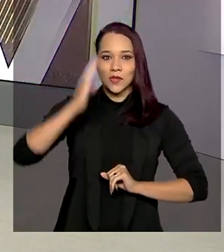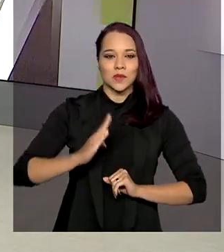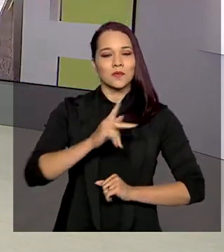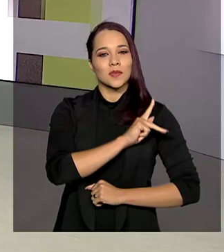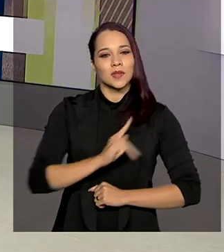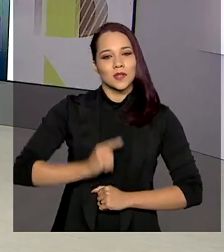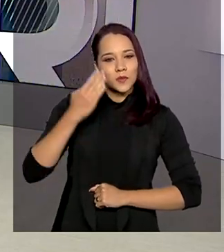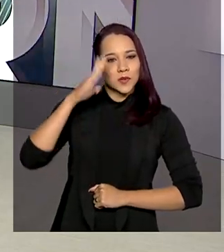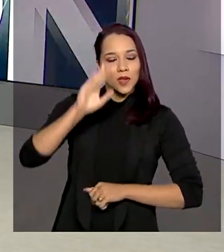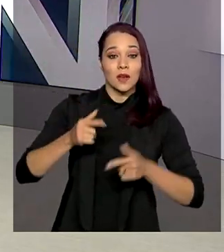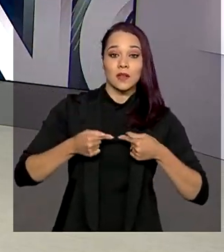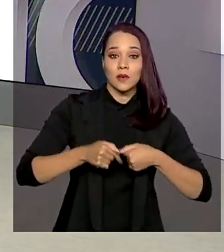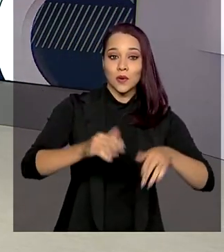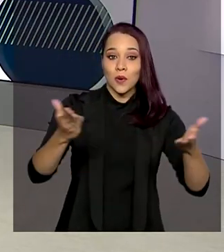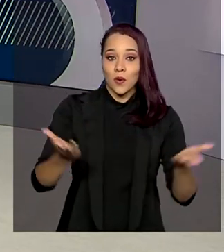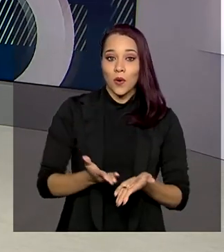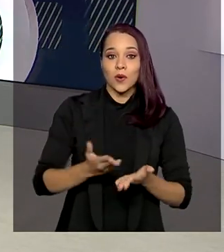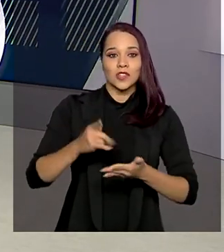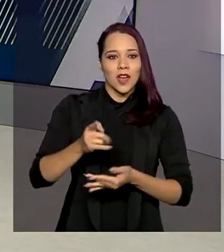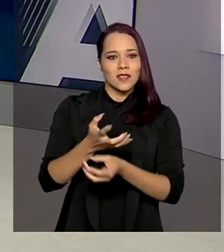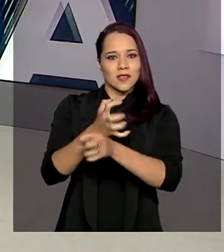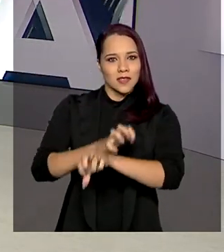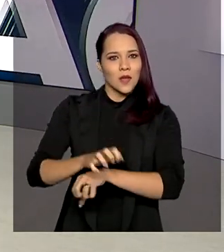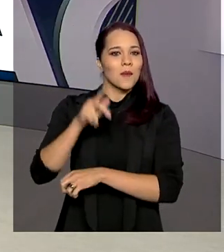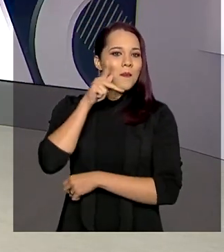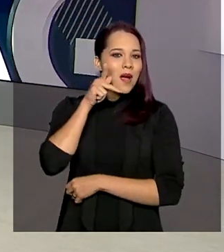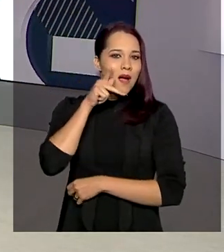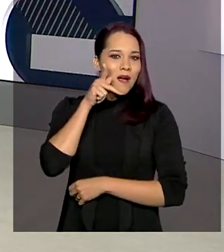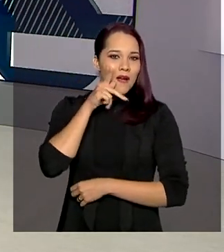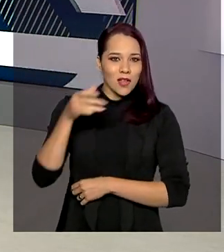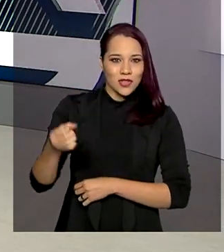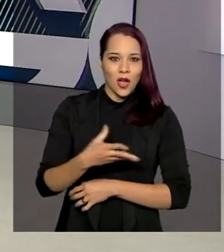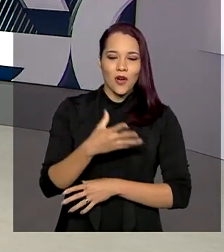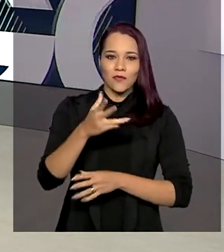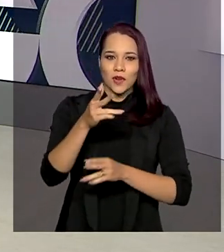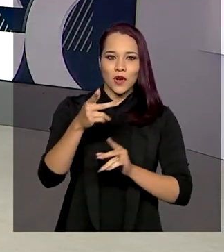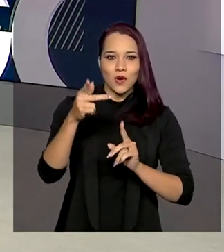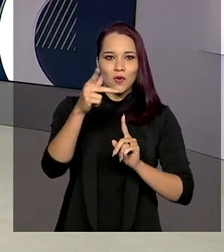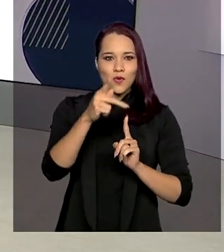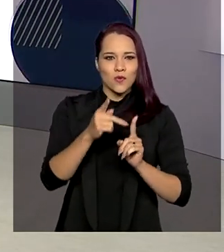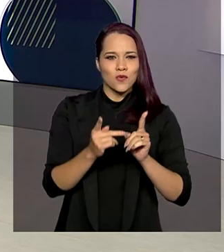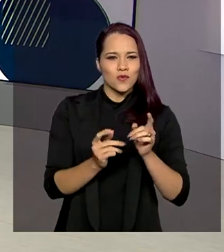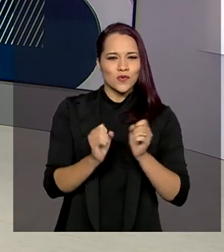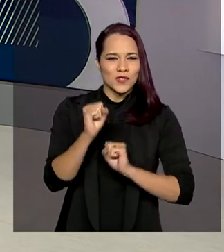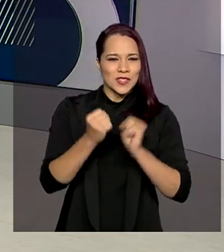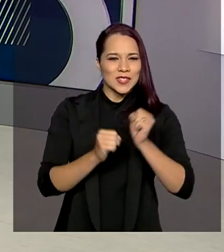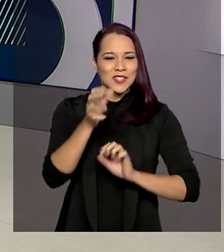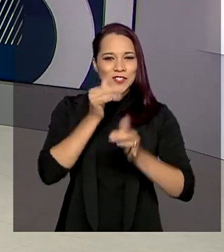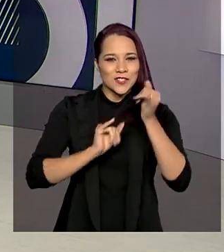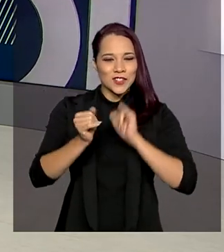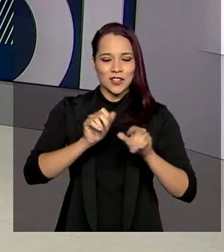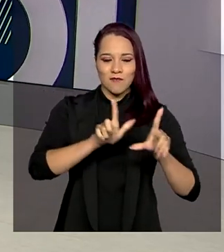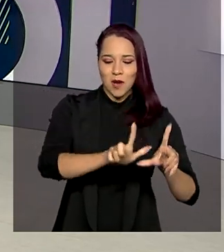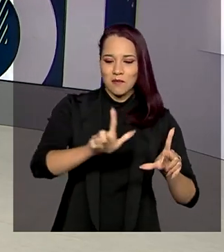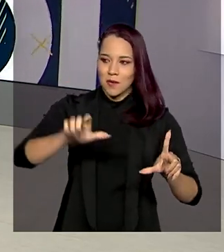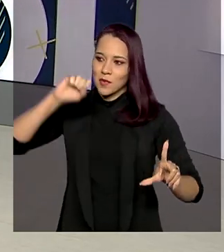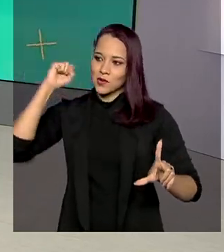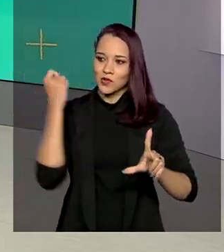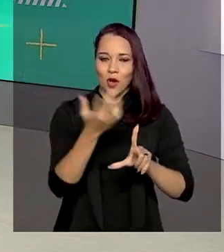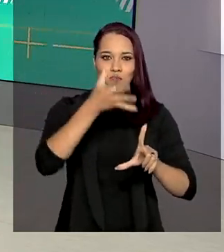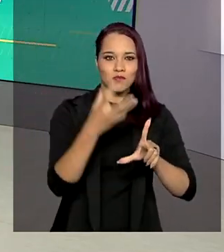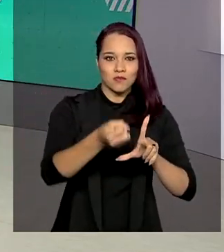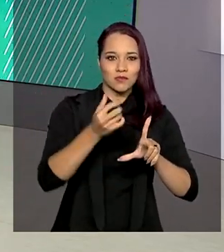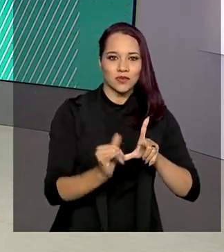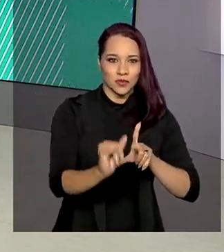Jair Bolsonaro inaugurou hoje no sertão da Paraíba uma nova usina fotovoltaica. O complexo é um dos maiores do país e o